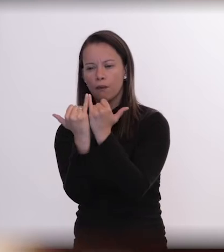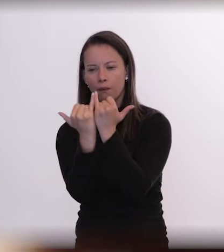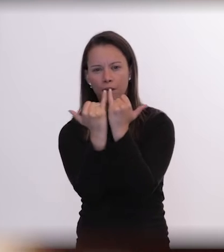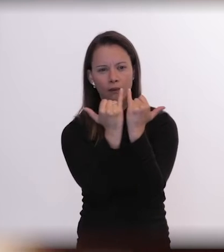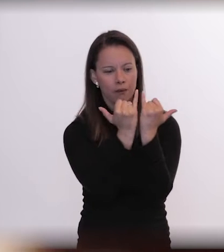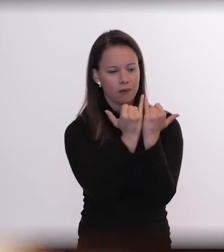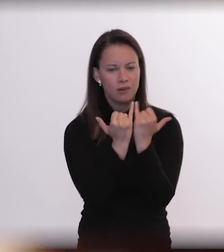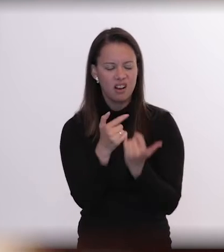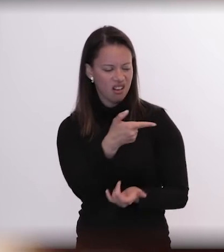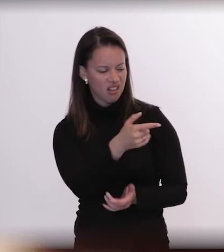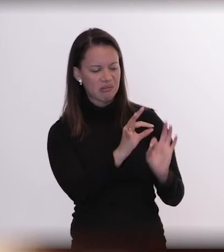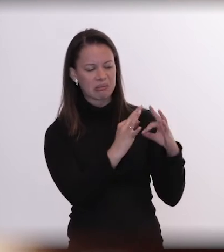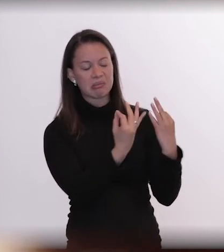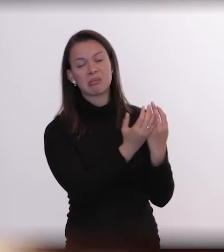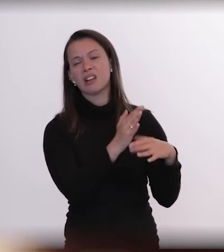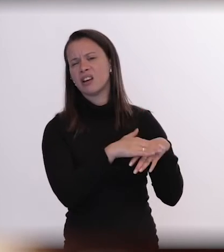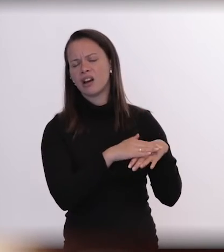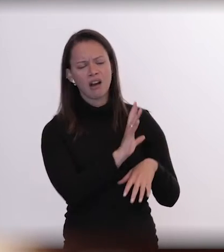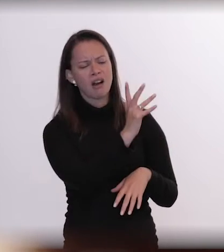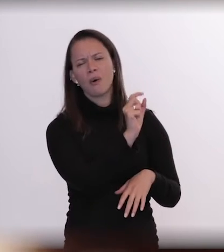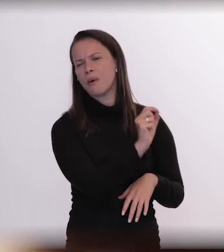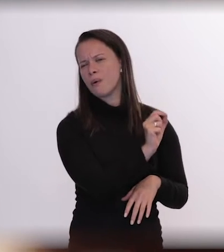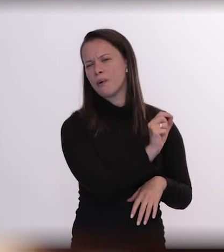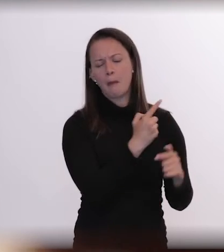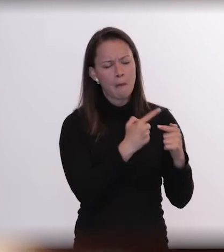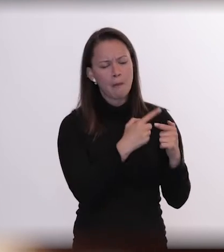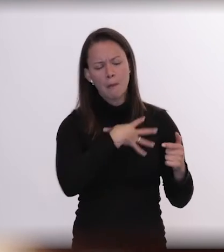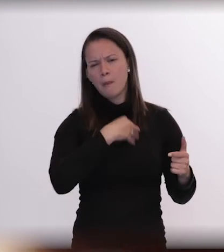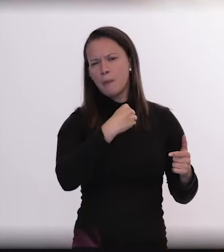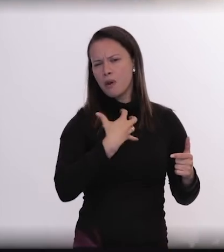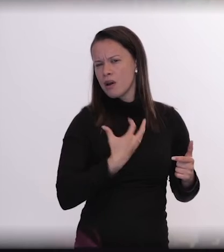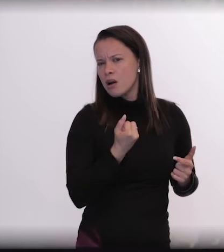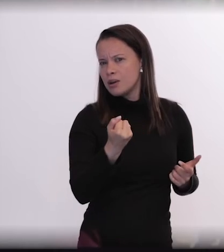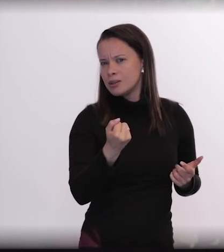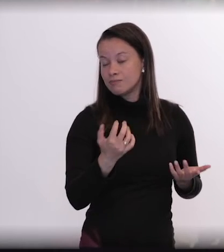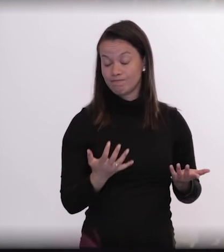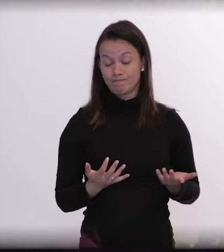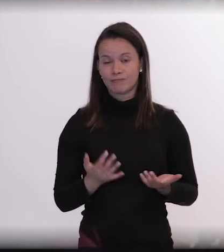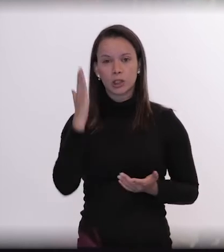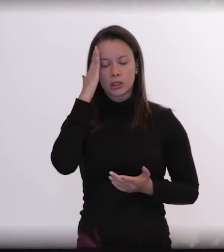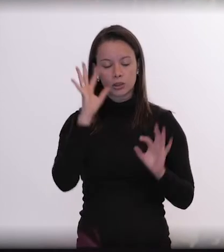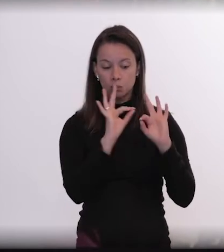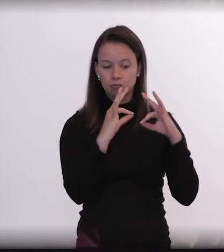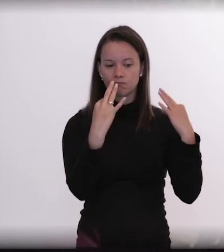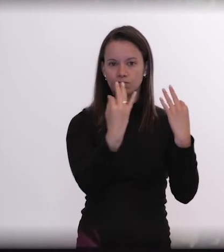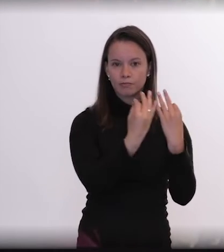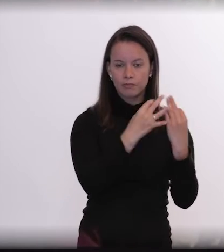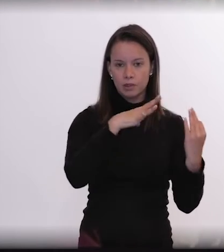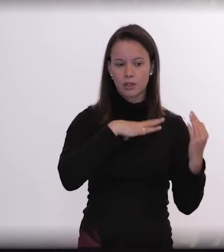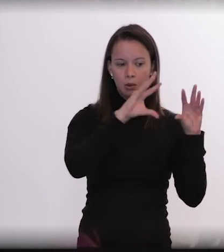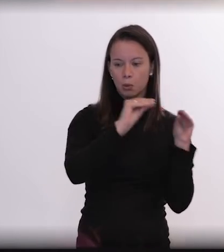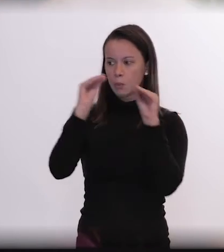família fez o que estava acontecendo dentro dessa casa teve uma família que se mudou da cidade